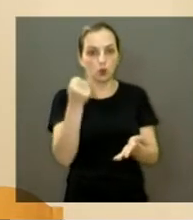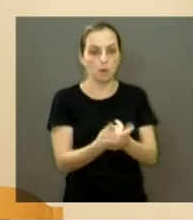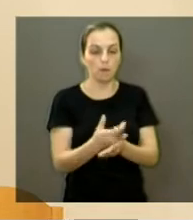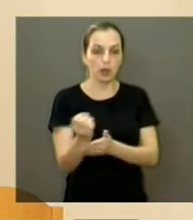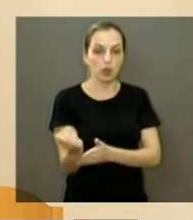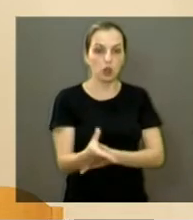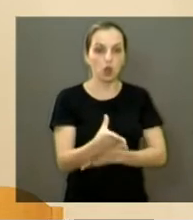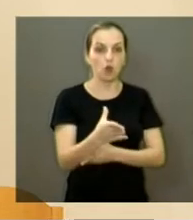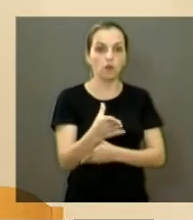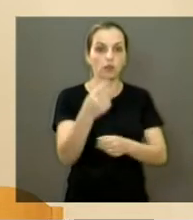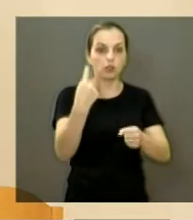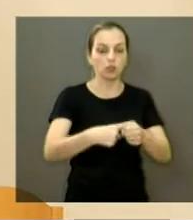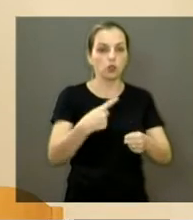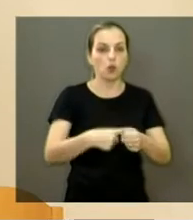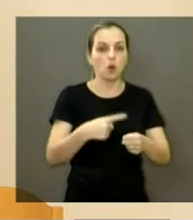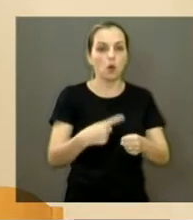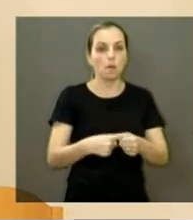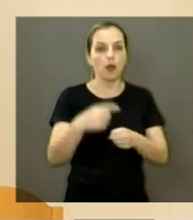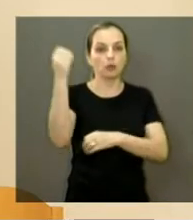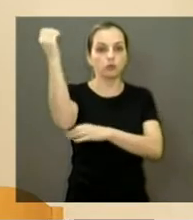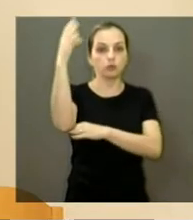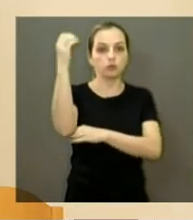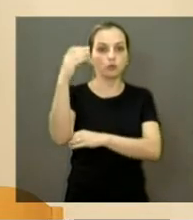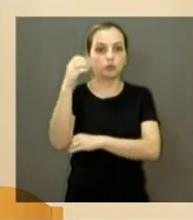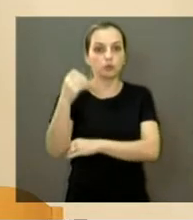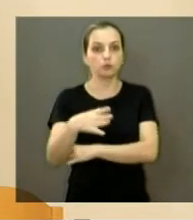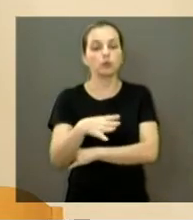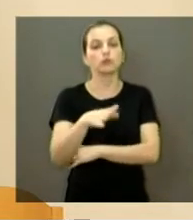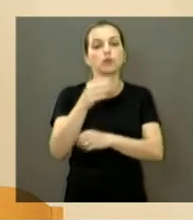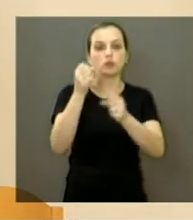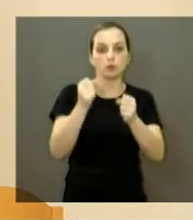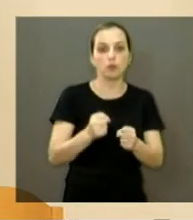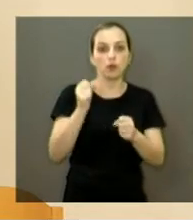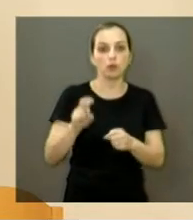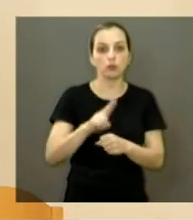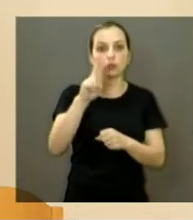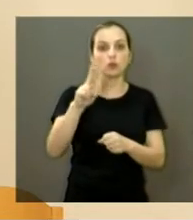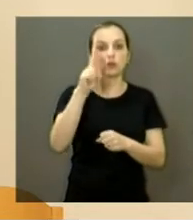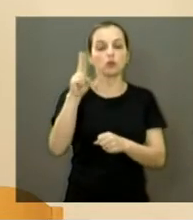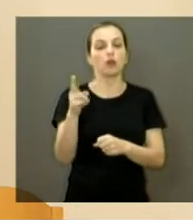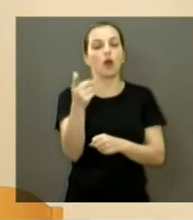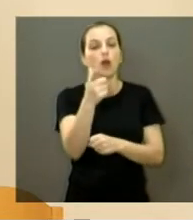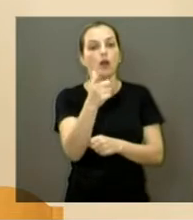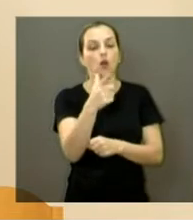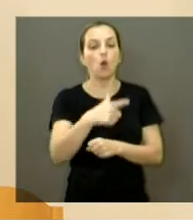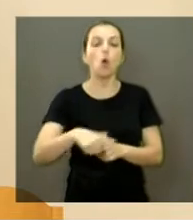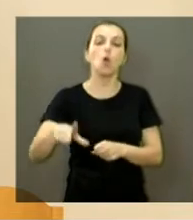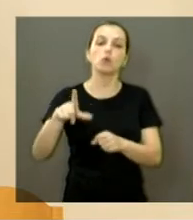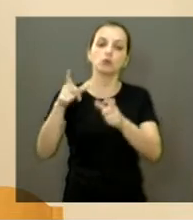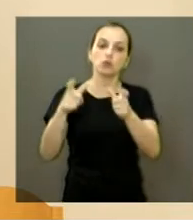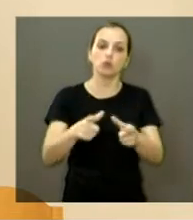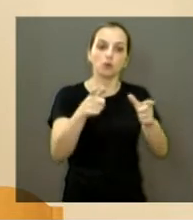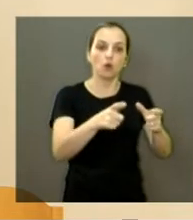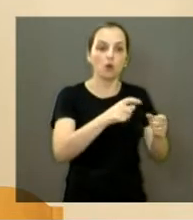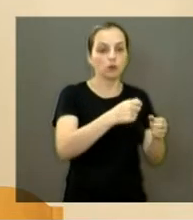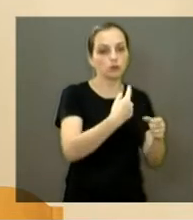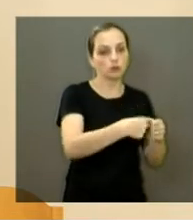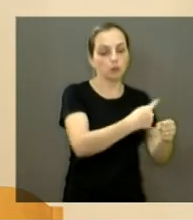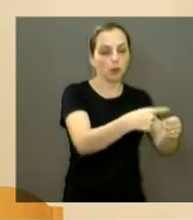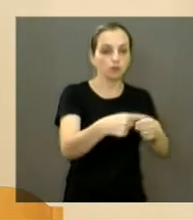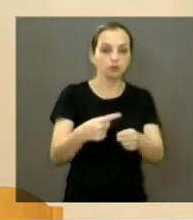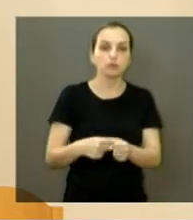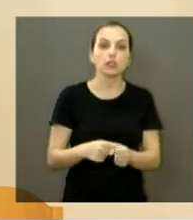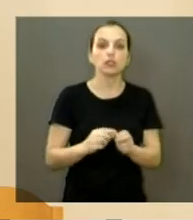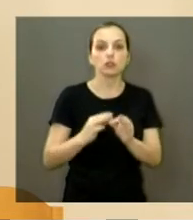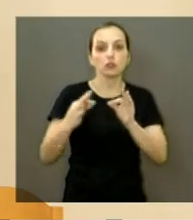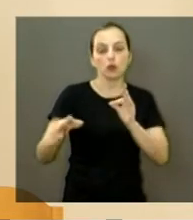bairros não há necessidade de serem instalados semáforos digitais, só nós poderíamos usar esses semáforos para formar outros em bairros mais afastados da cidade.